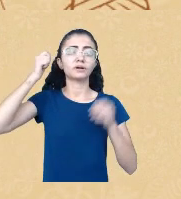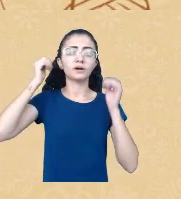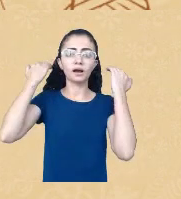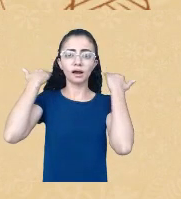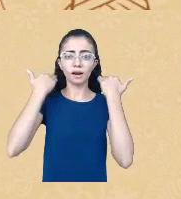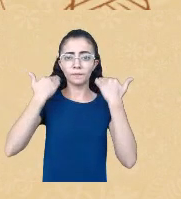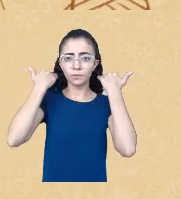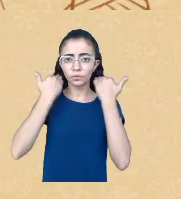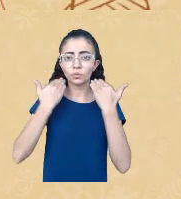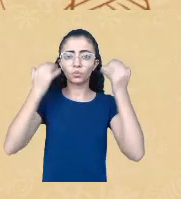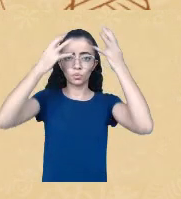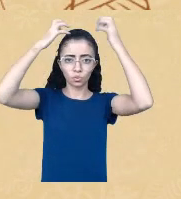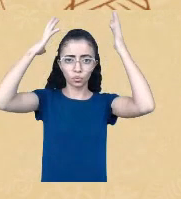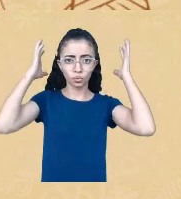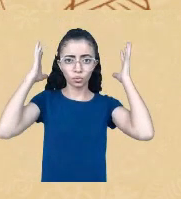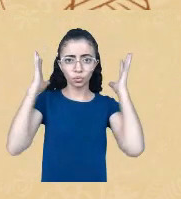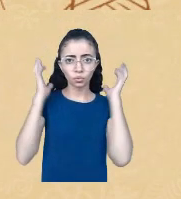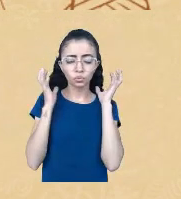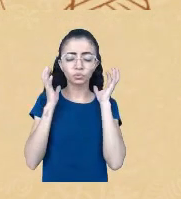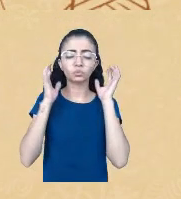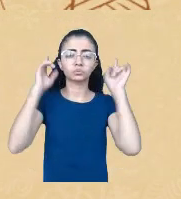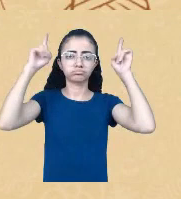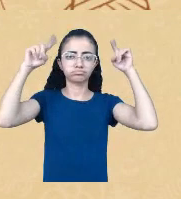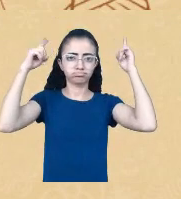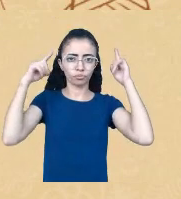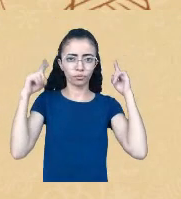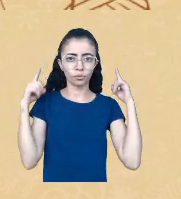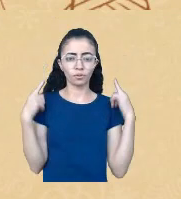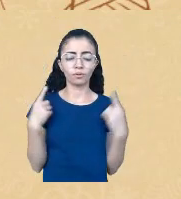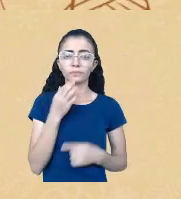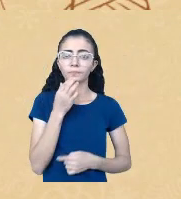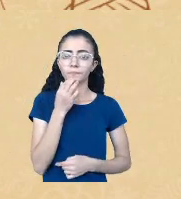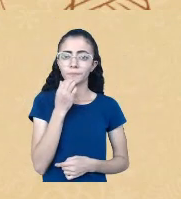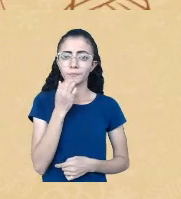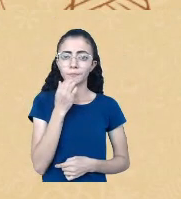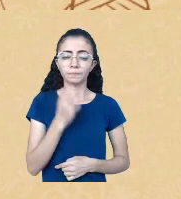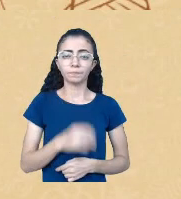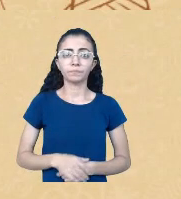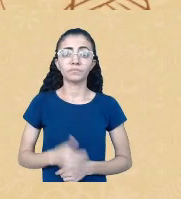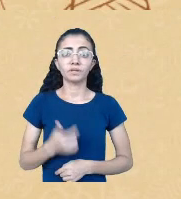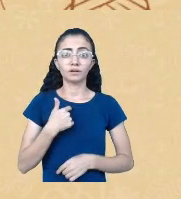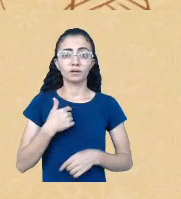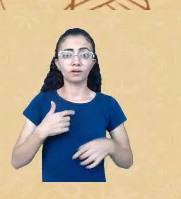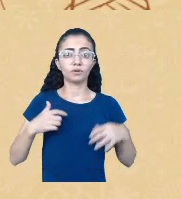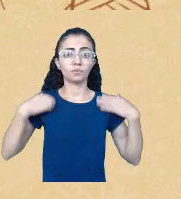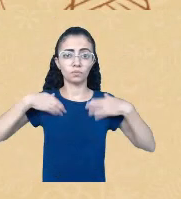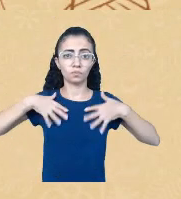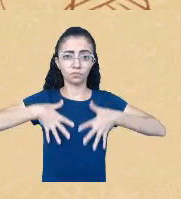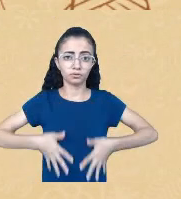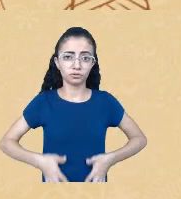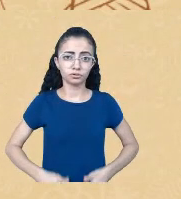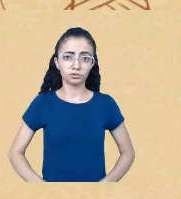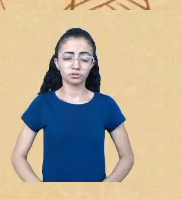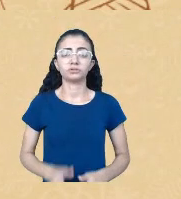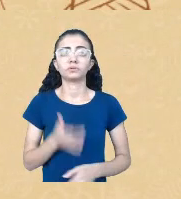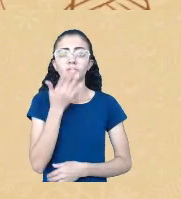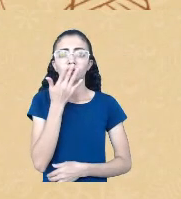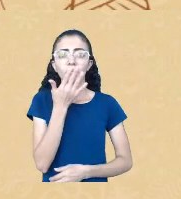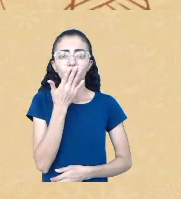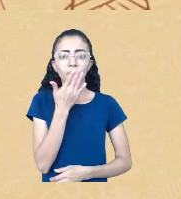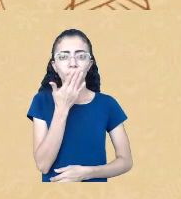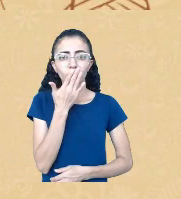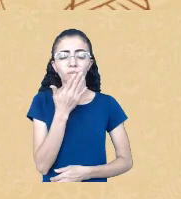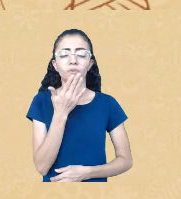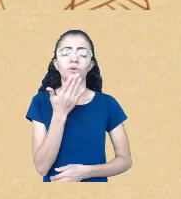crespos, eu estou com um vestido com tons azul,